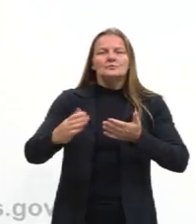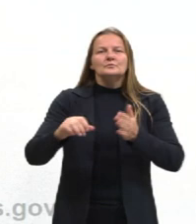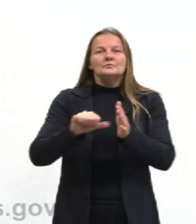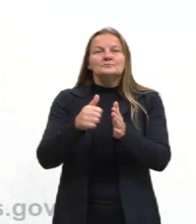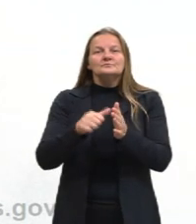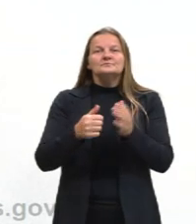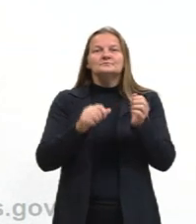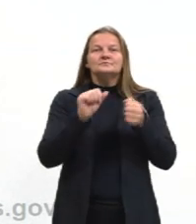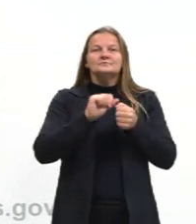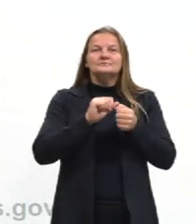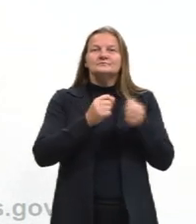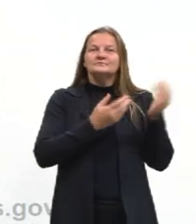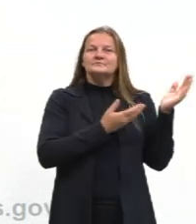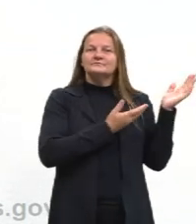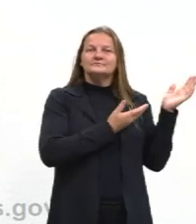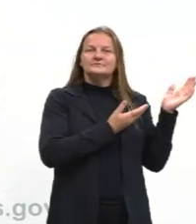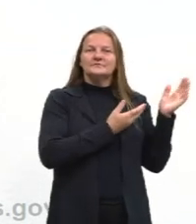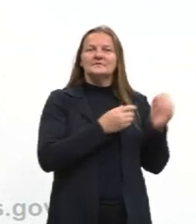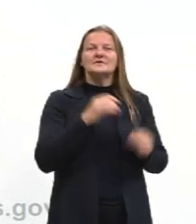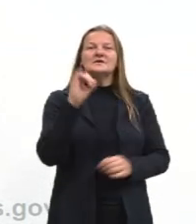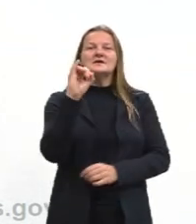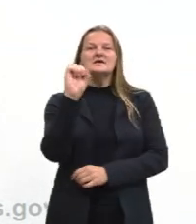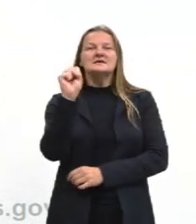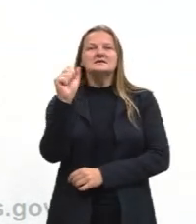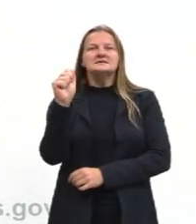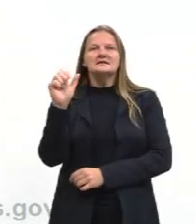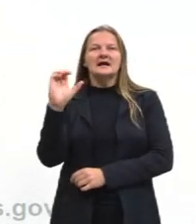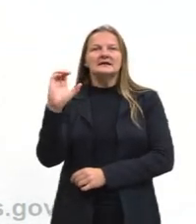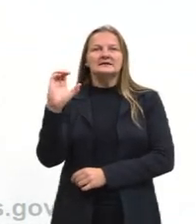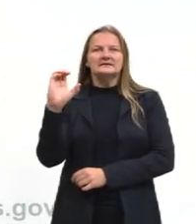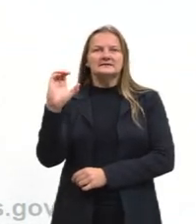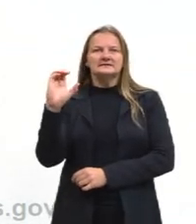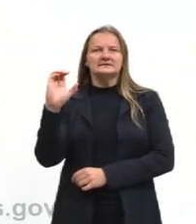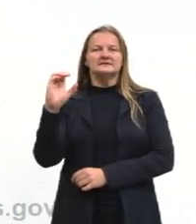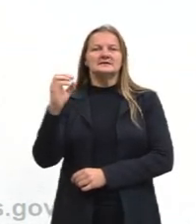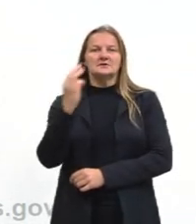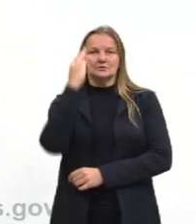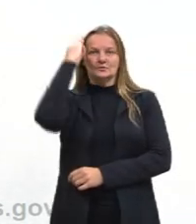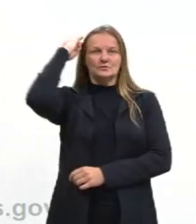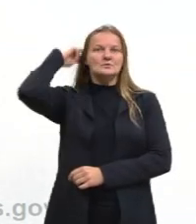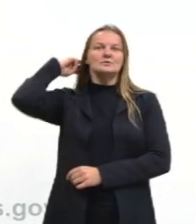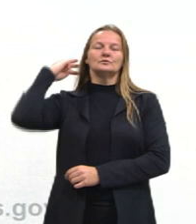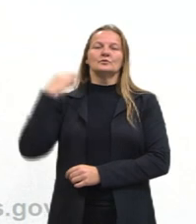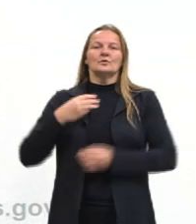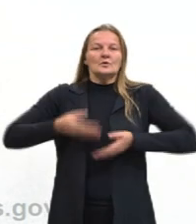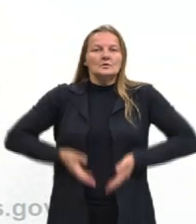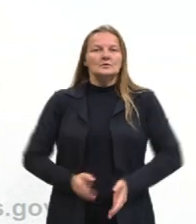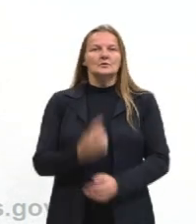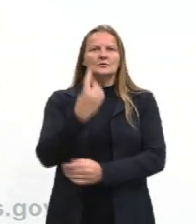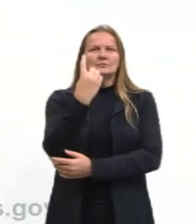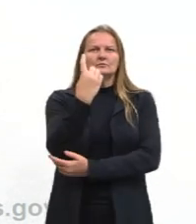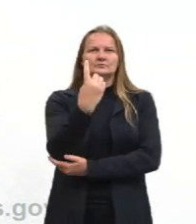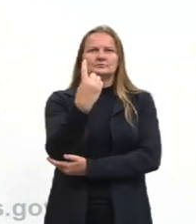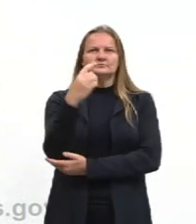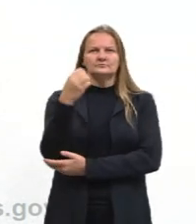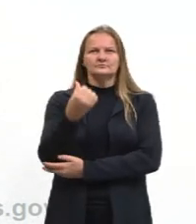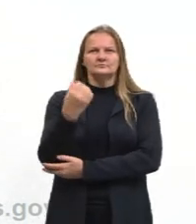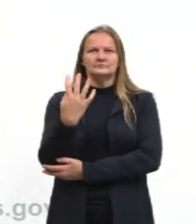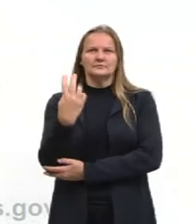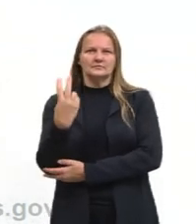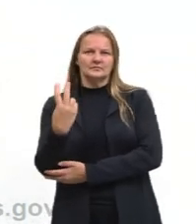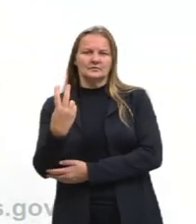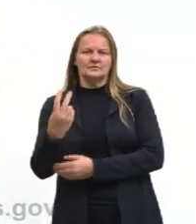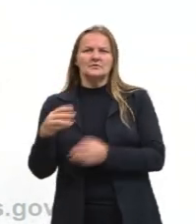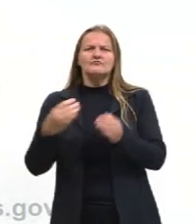precisa falar sobre o Isaac Newton. Então, ele nasceu em 1642, na Inglaterra, e viveu até